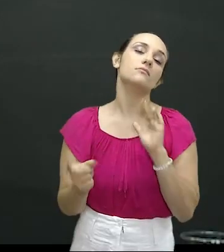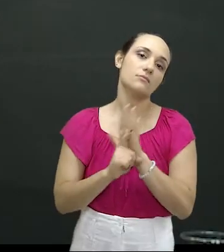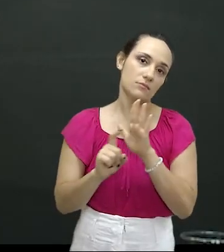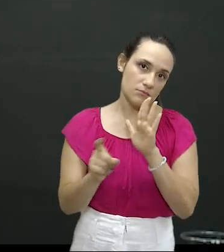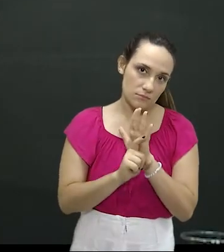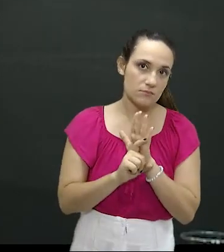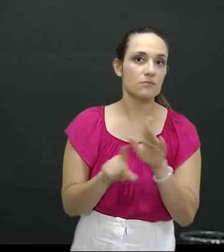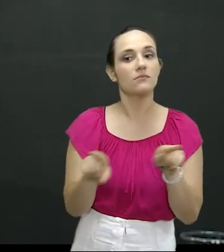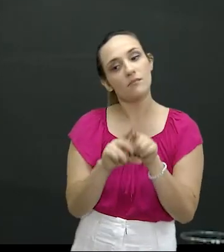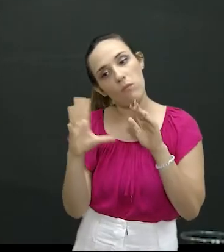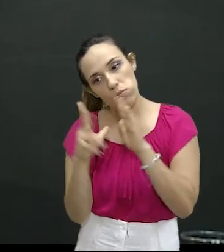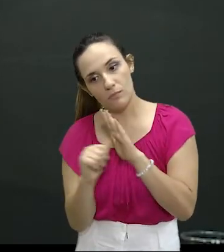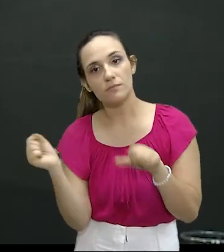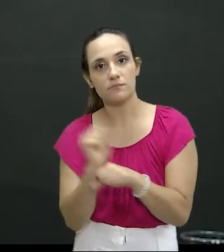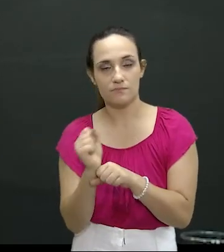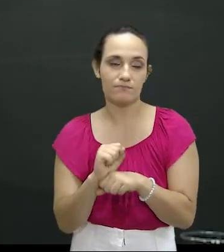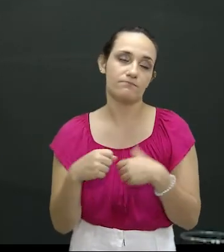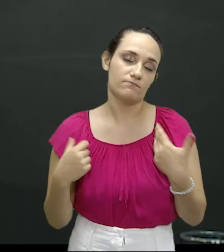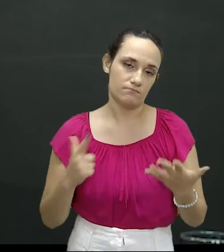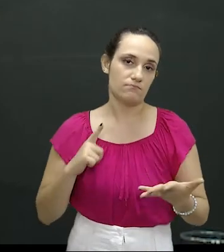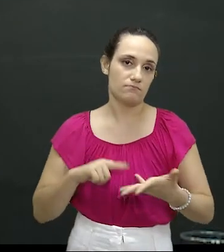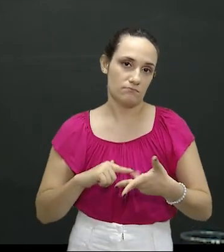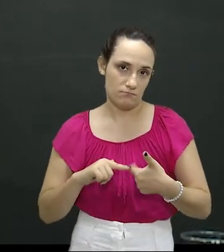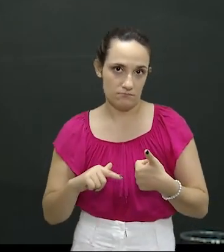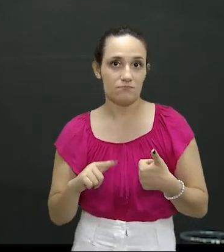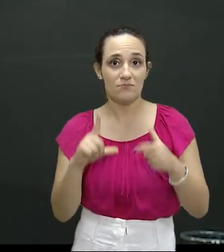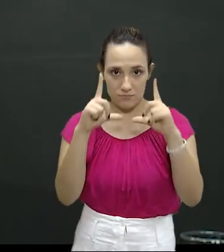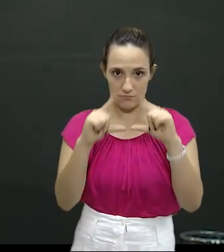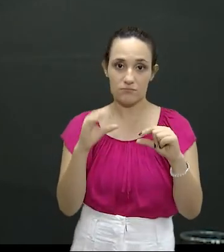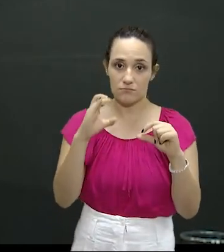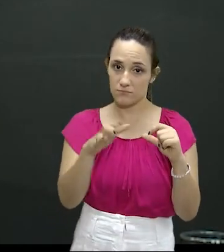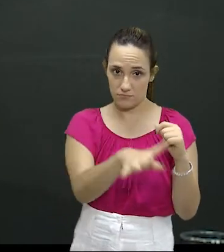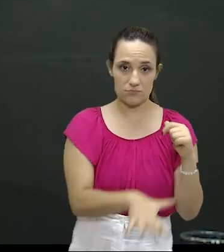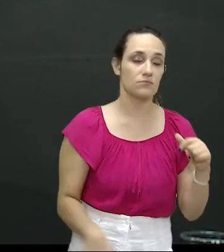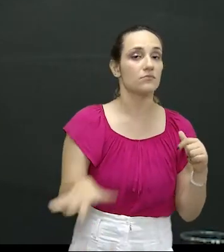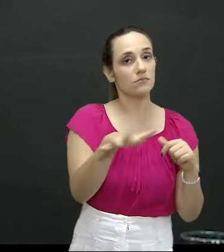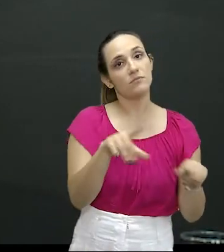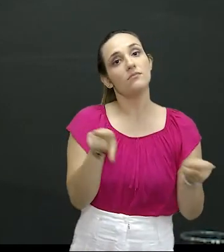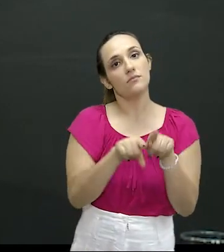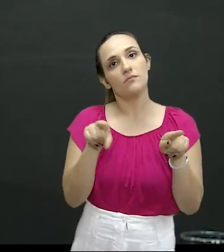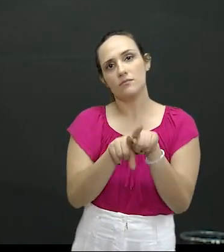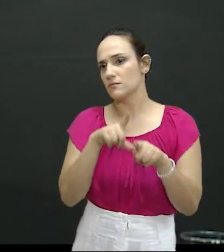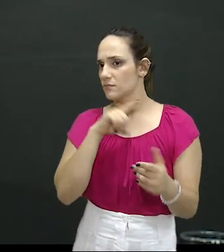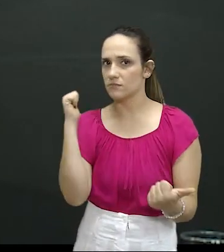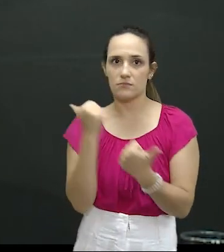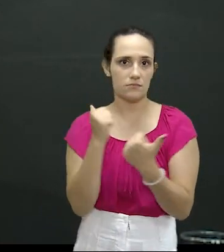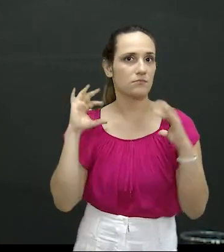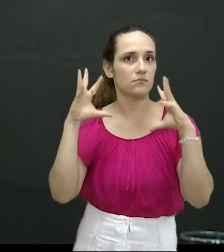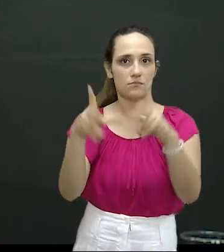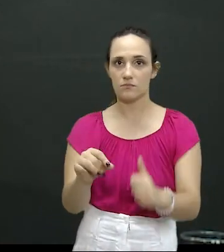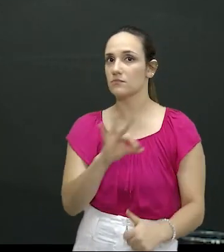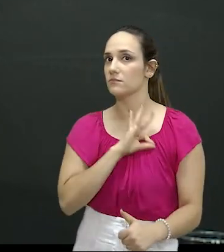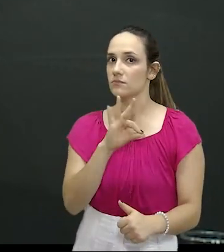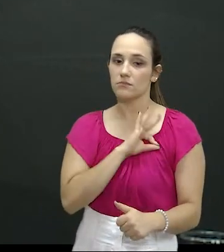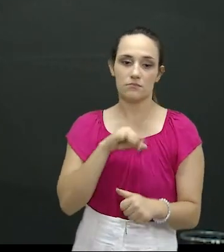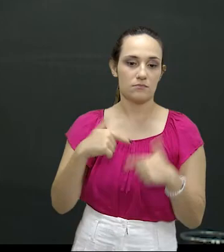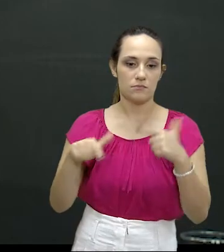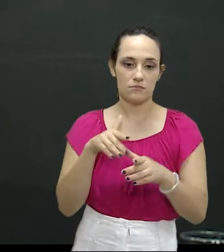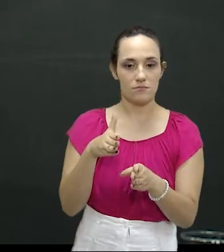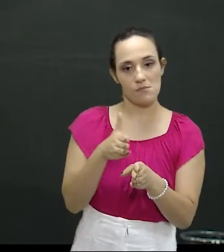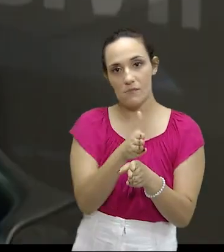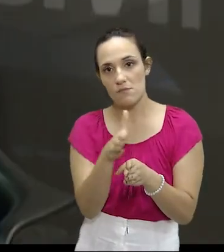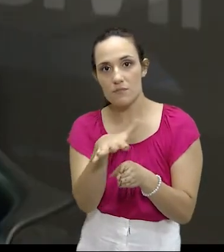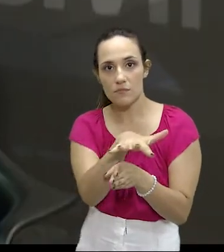drogas, do roubo de automóveis, no suma da criminalidade como um todo. E também, sempre prestando apoio a todas as unidades policiais de fronteira que nos